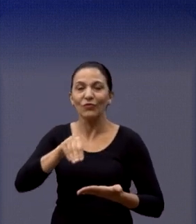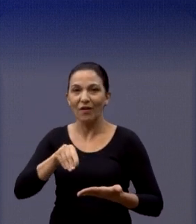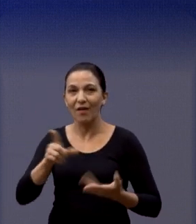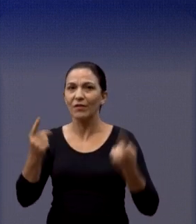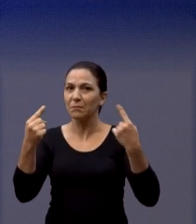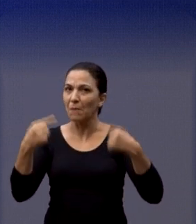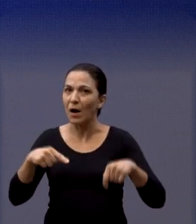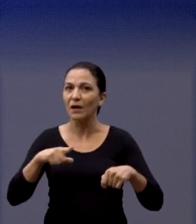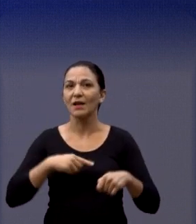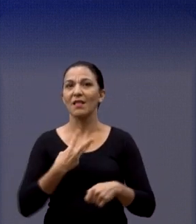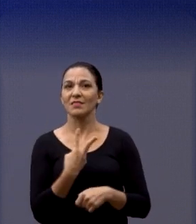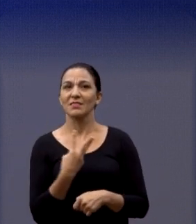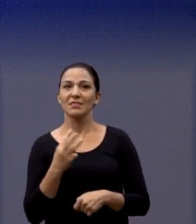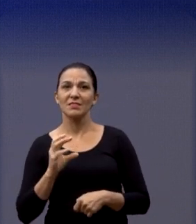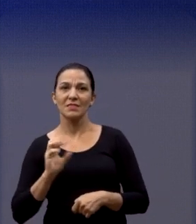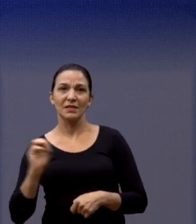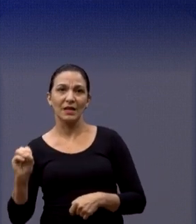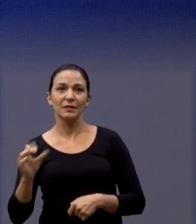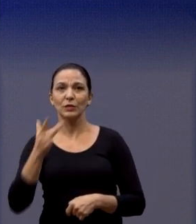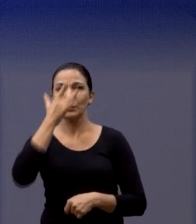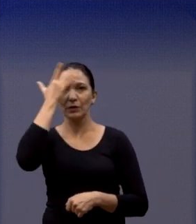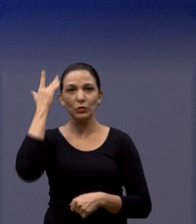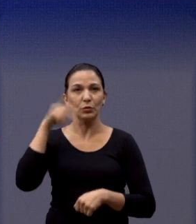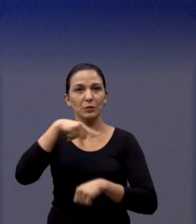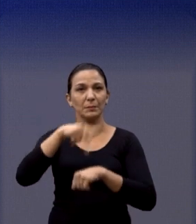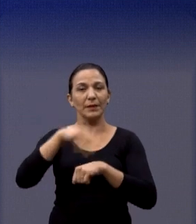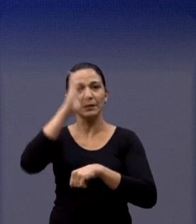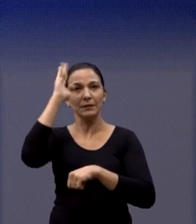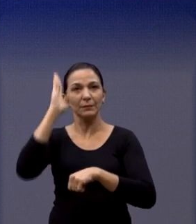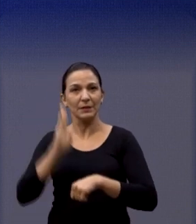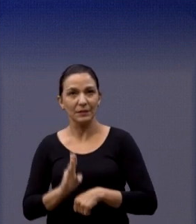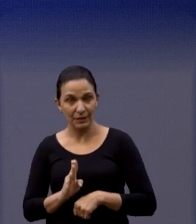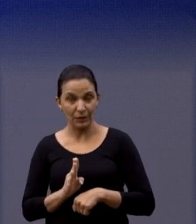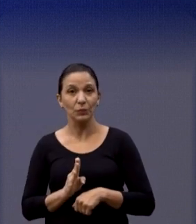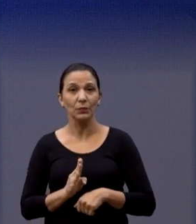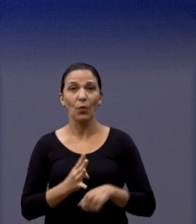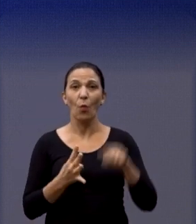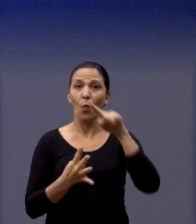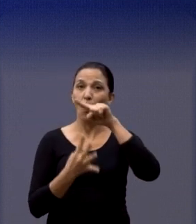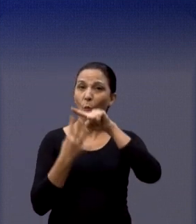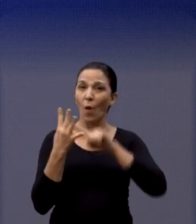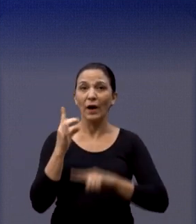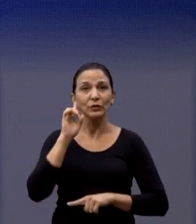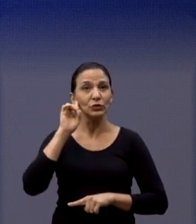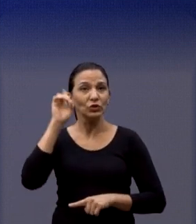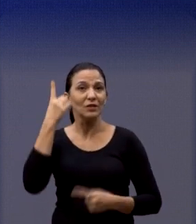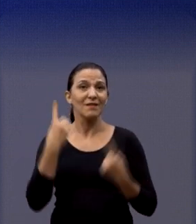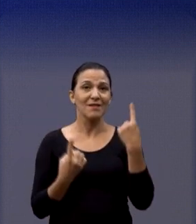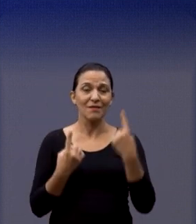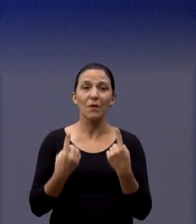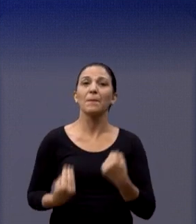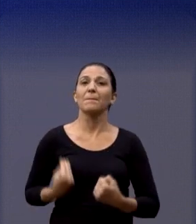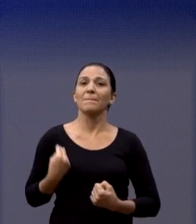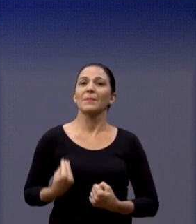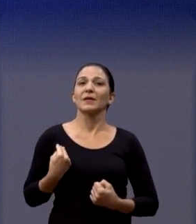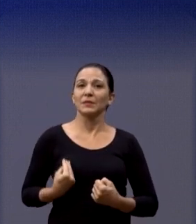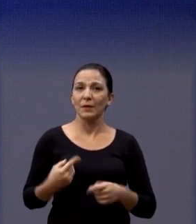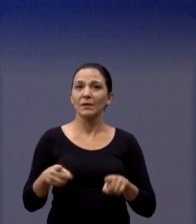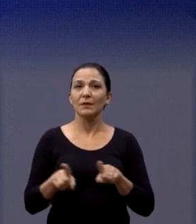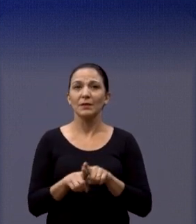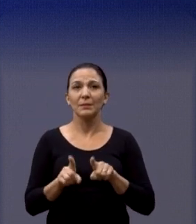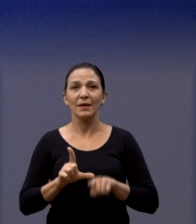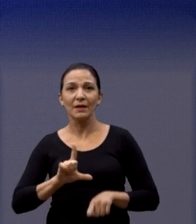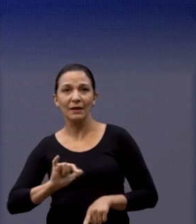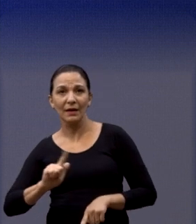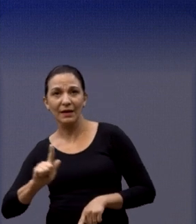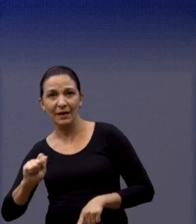São mais de 300 pessoas no Brasil todo que estão vindo para cá, só nesses dias, nesses quatro dias de carnaval, fora a liga que já está esgotada lá